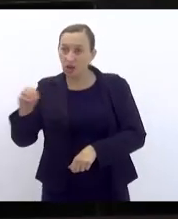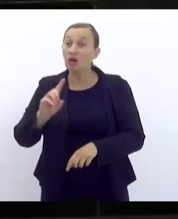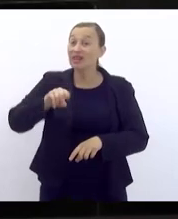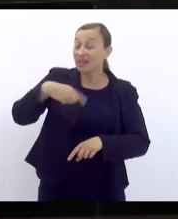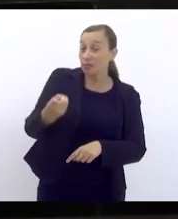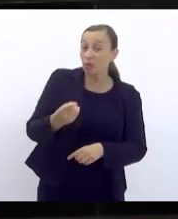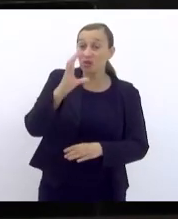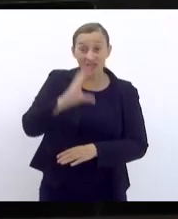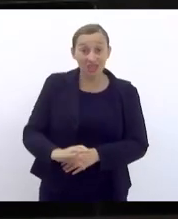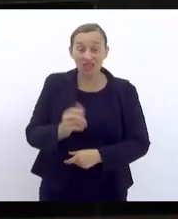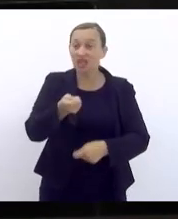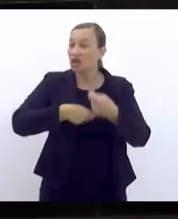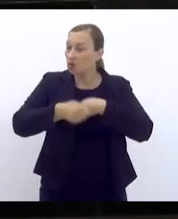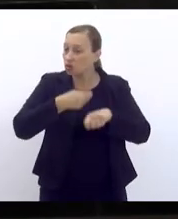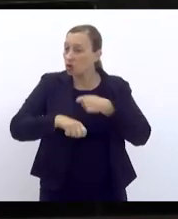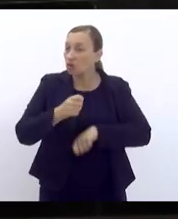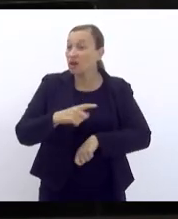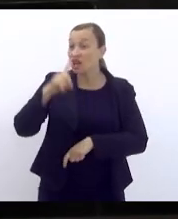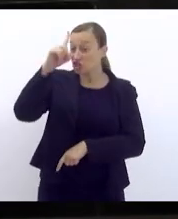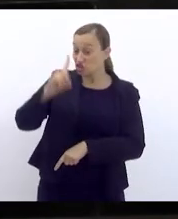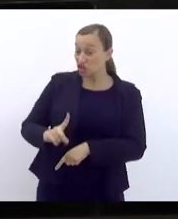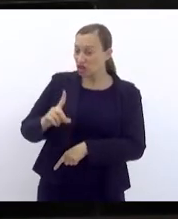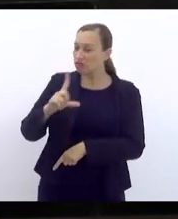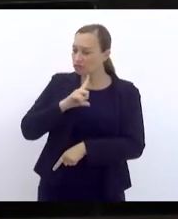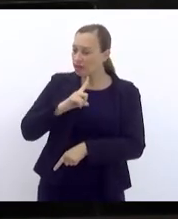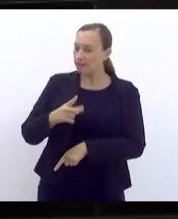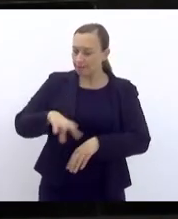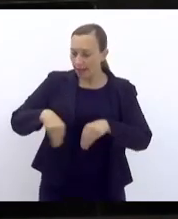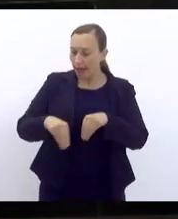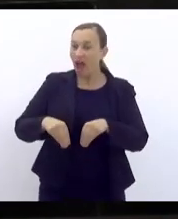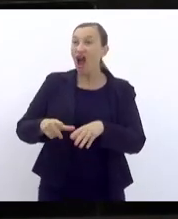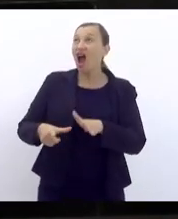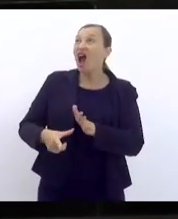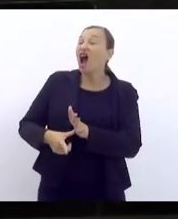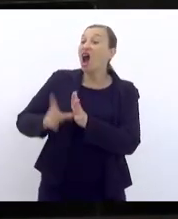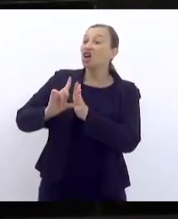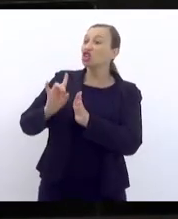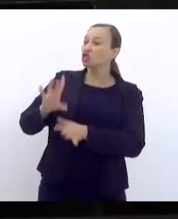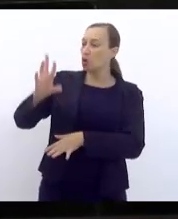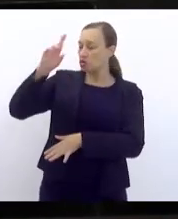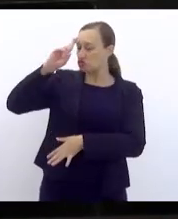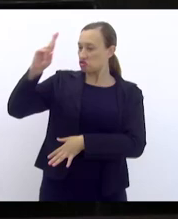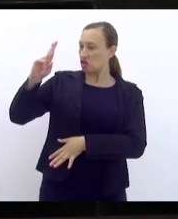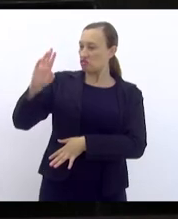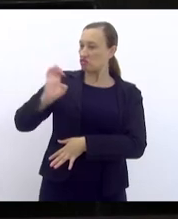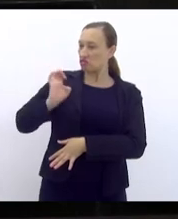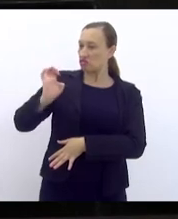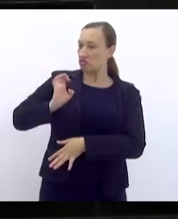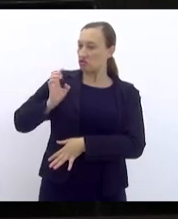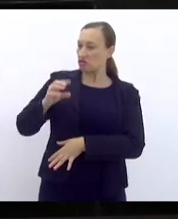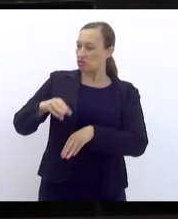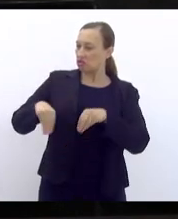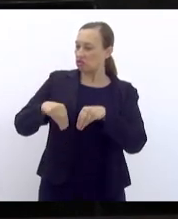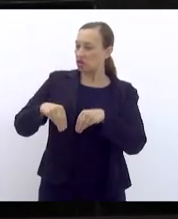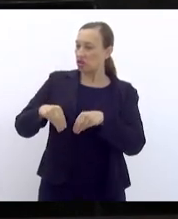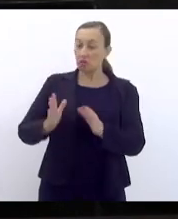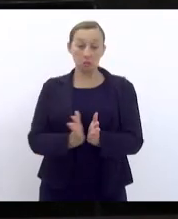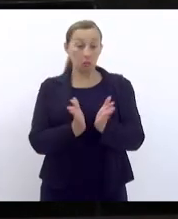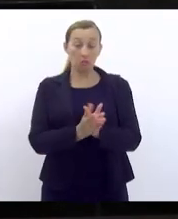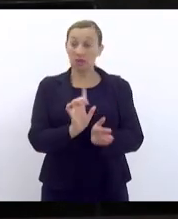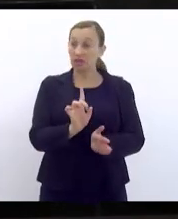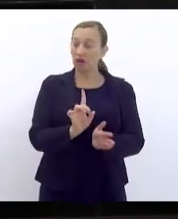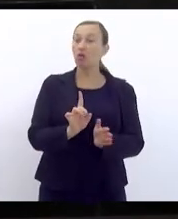econômica, ter direito à terra, antes era o senhor feudal que tinha terra, depois aí foi o direito a voto, mas primeiro para os homens,